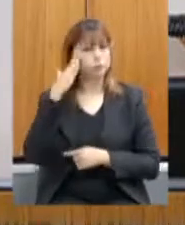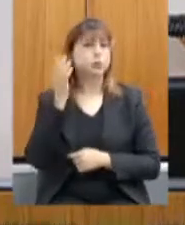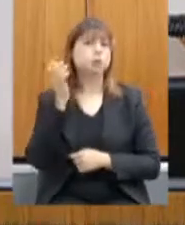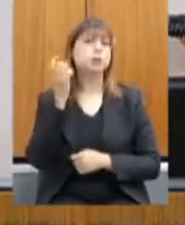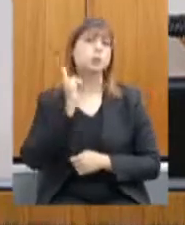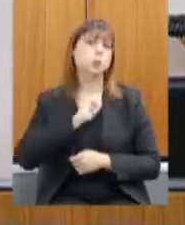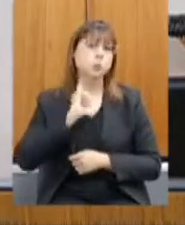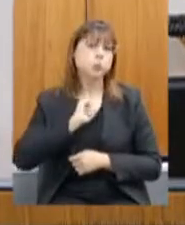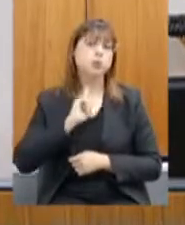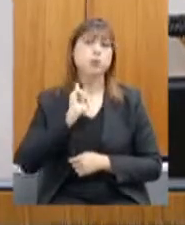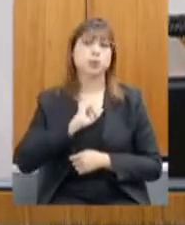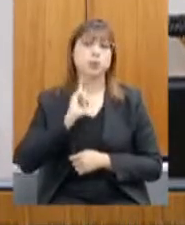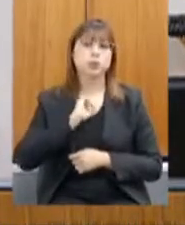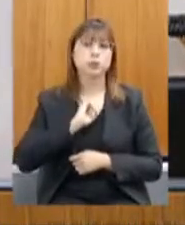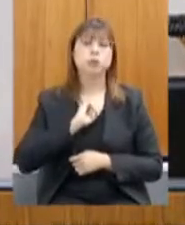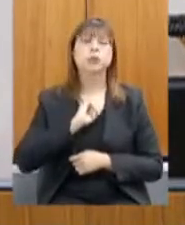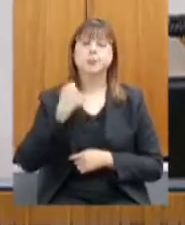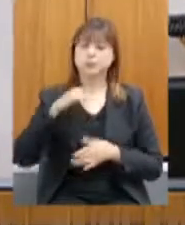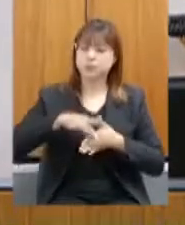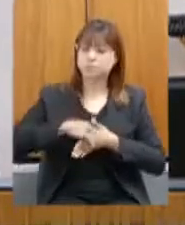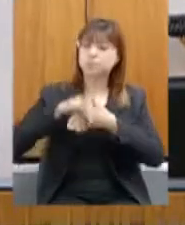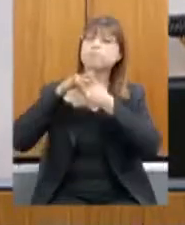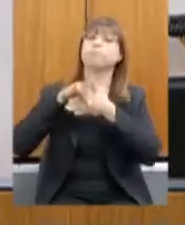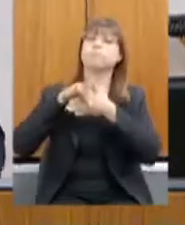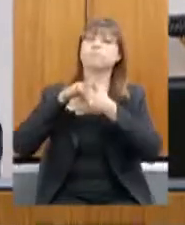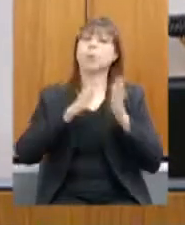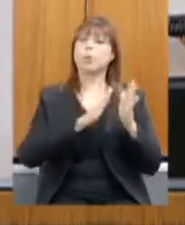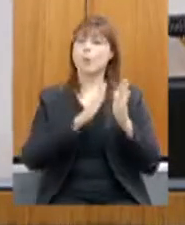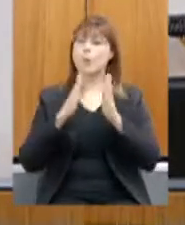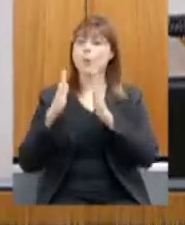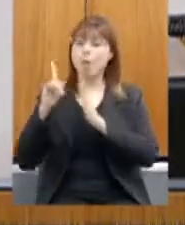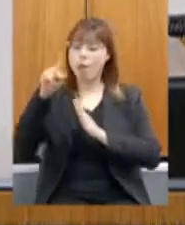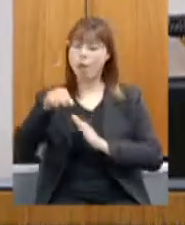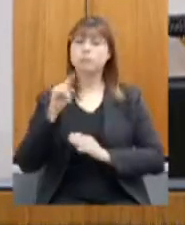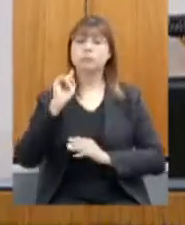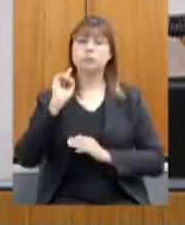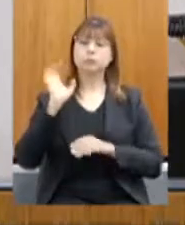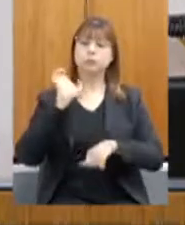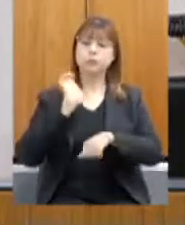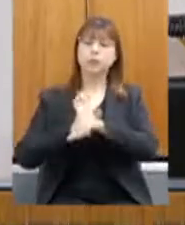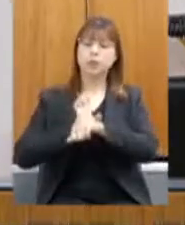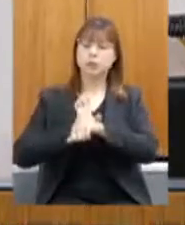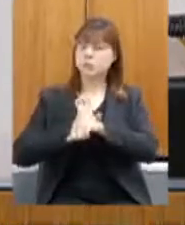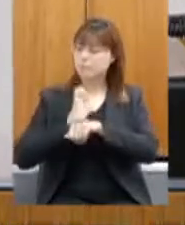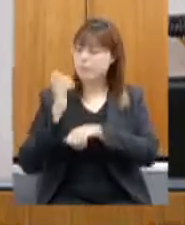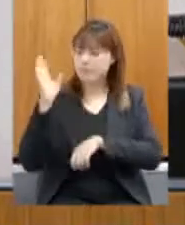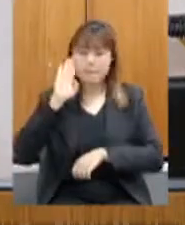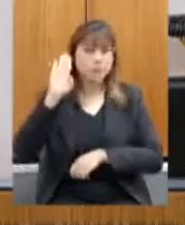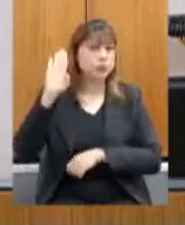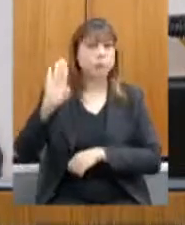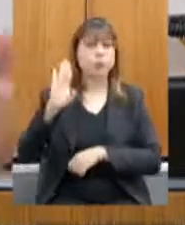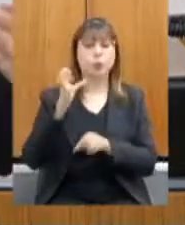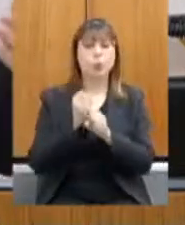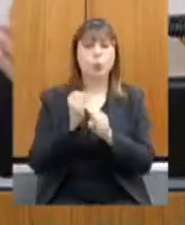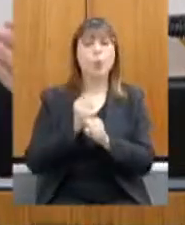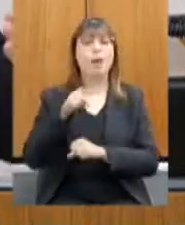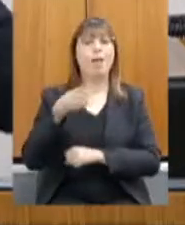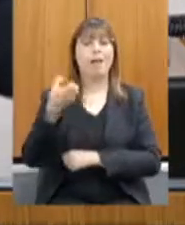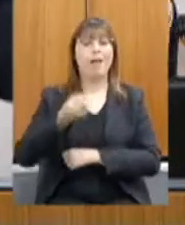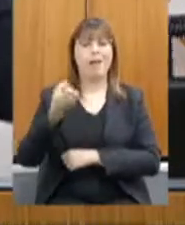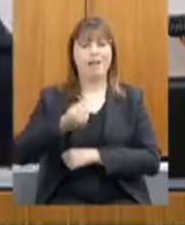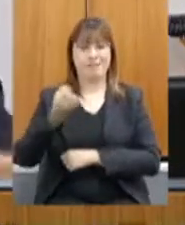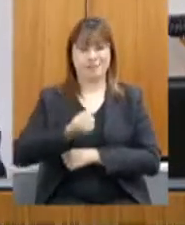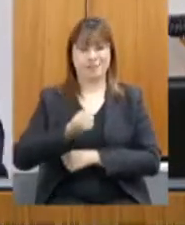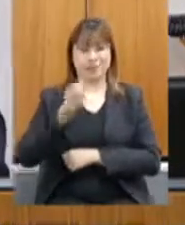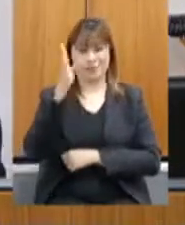deve liderar esse processo sendo o Estado de maior produção leiteira do Brasil em que, às